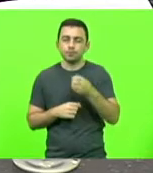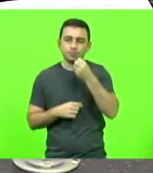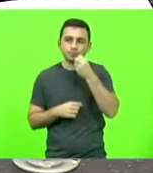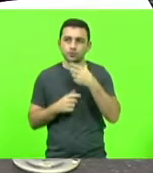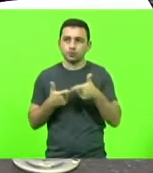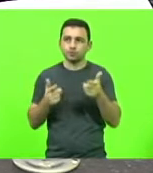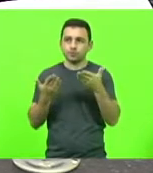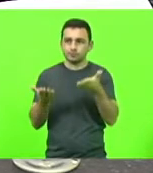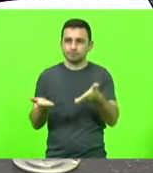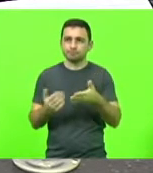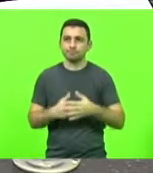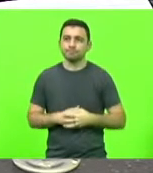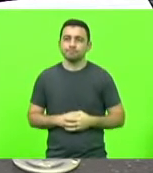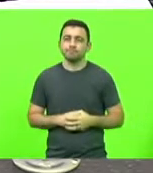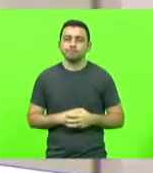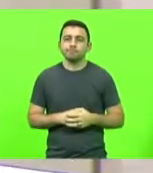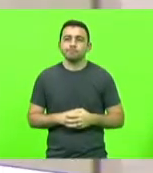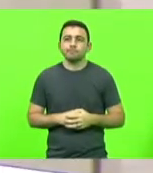Seja bem-vindo.